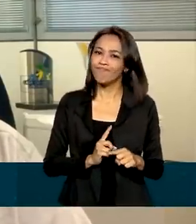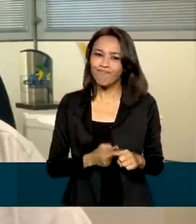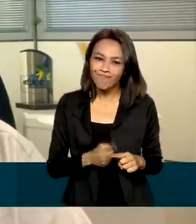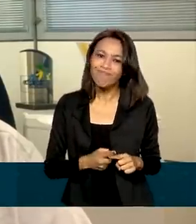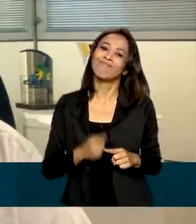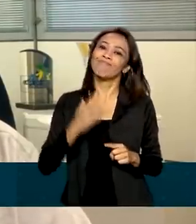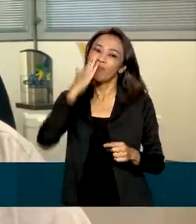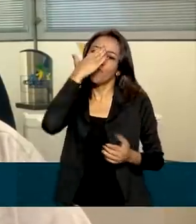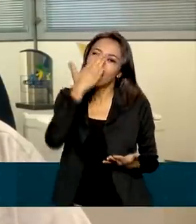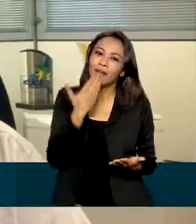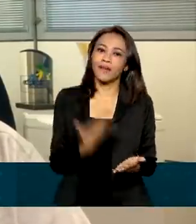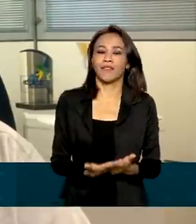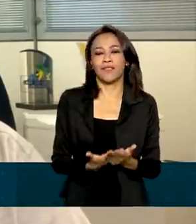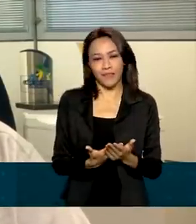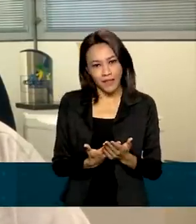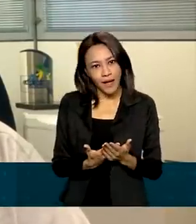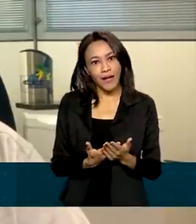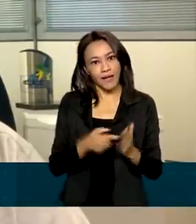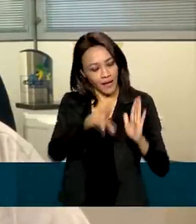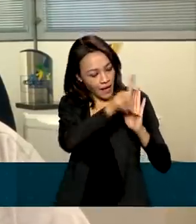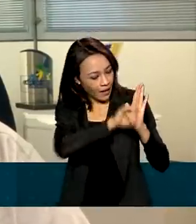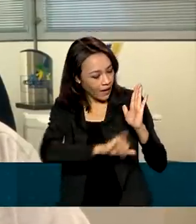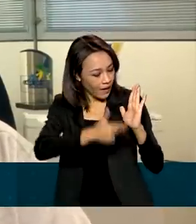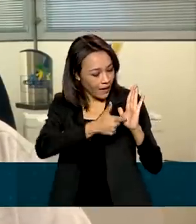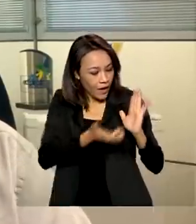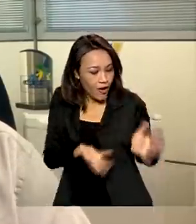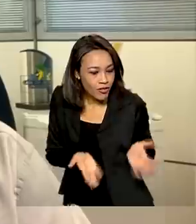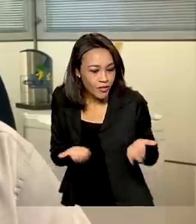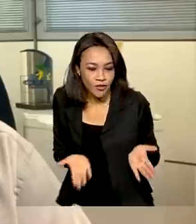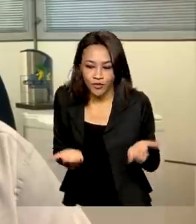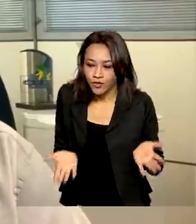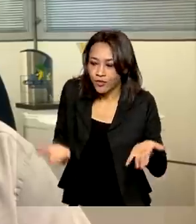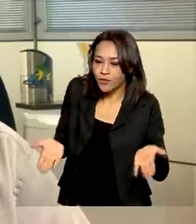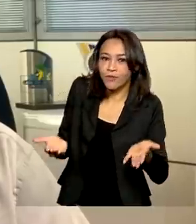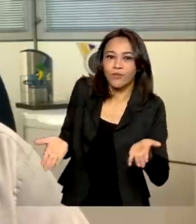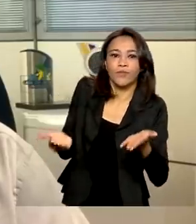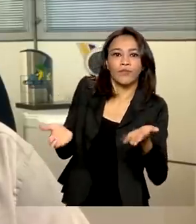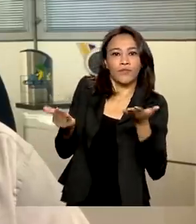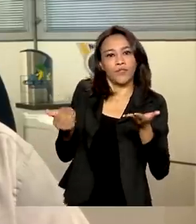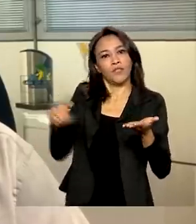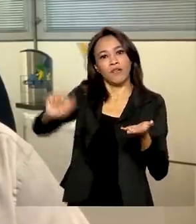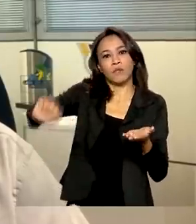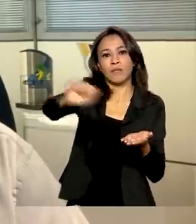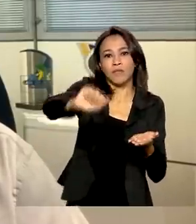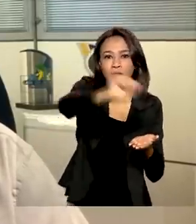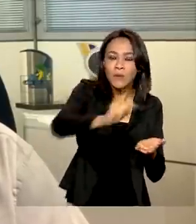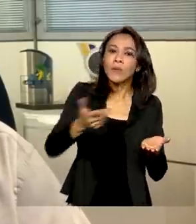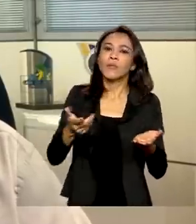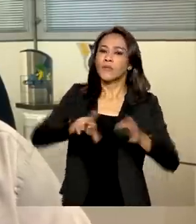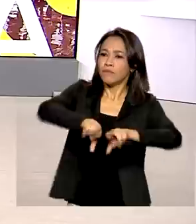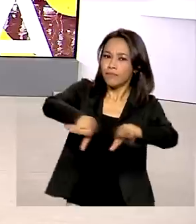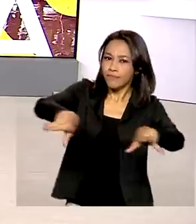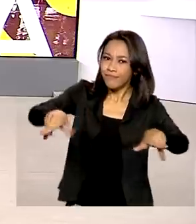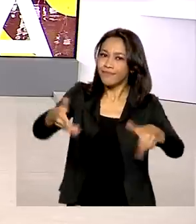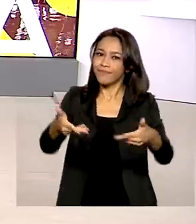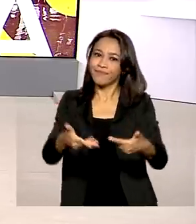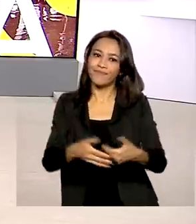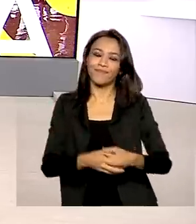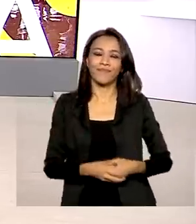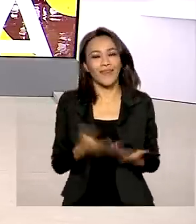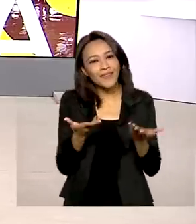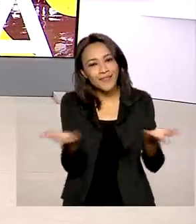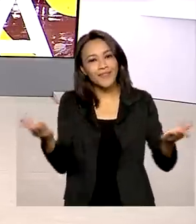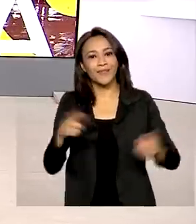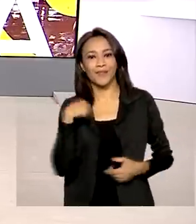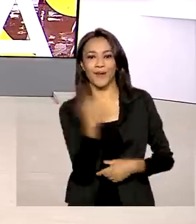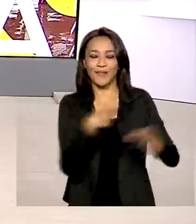credibilidade que hoje a Lei de Incentivo tem no mercado, das entidades proponentes, dos patrocinadores. É